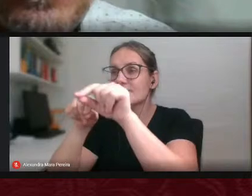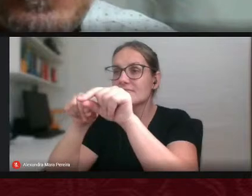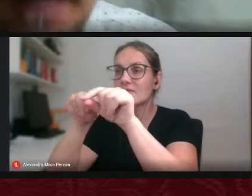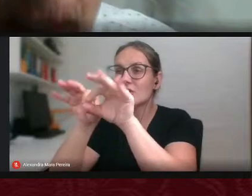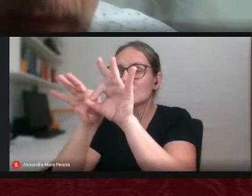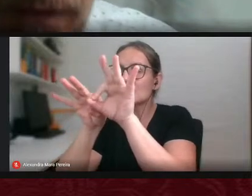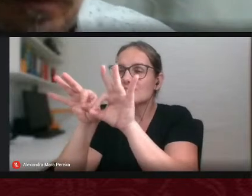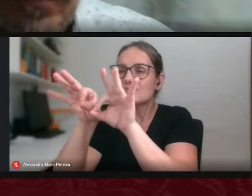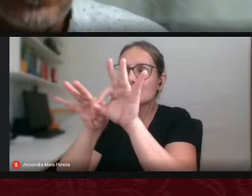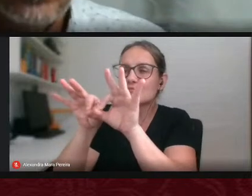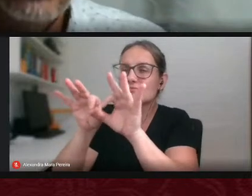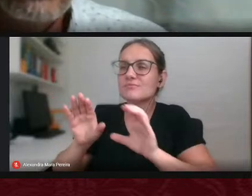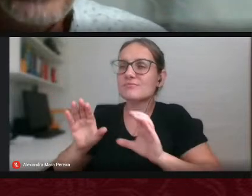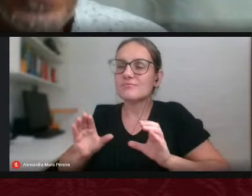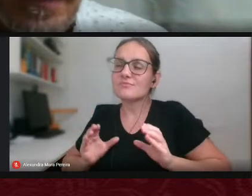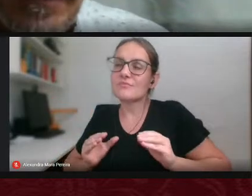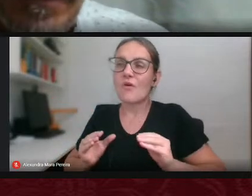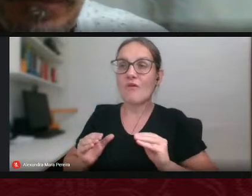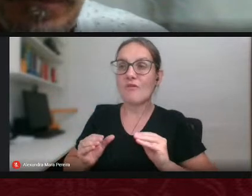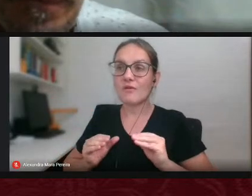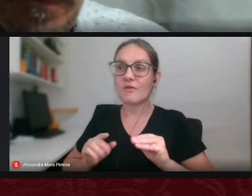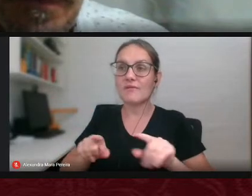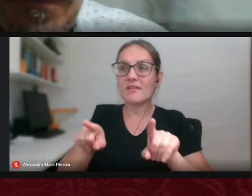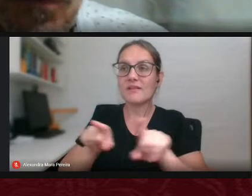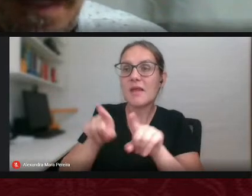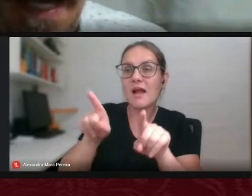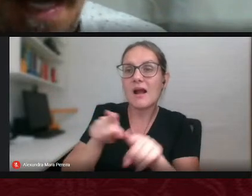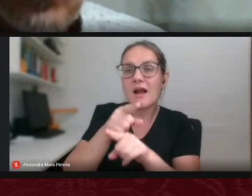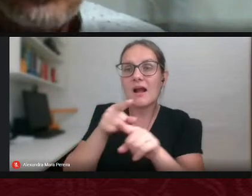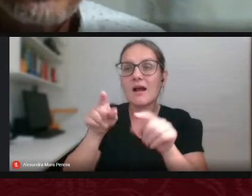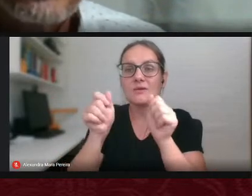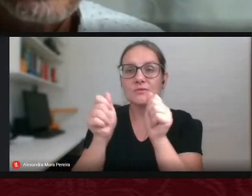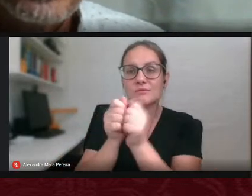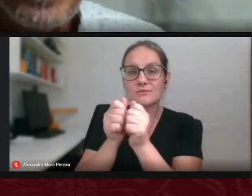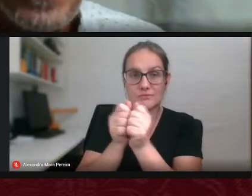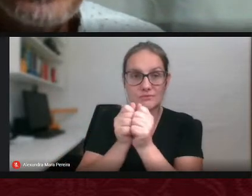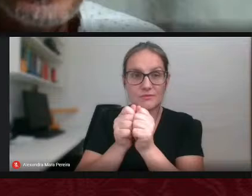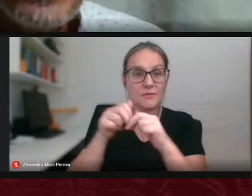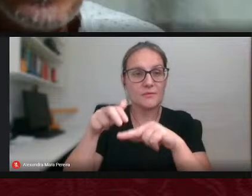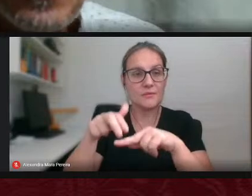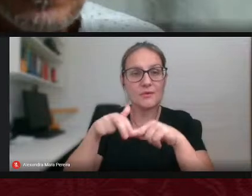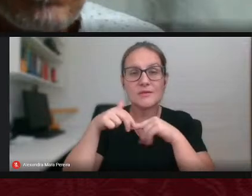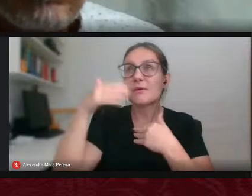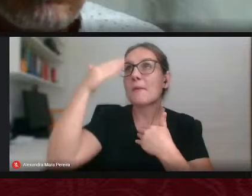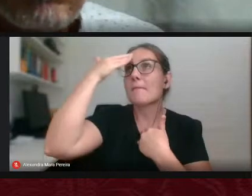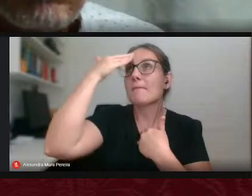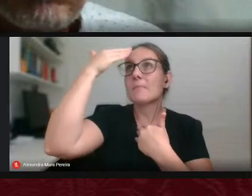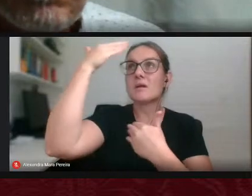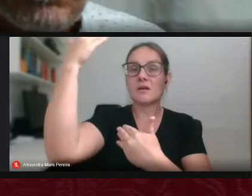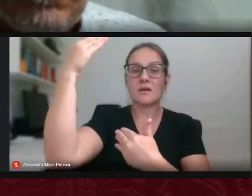e cantam com ela obrigado a Denise